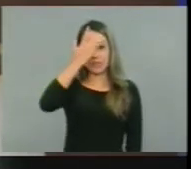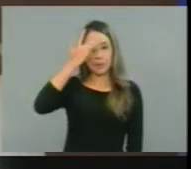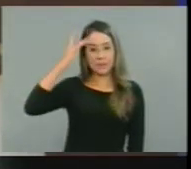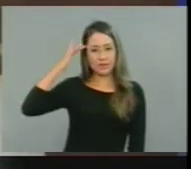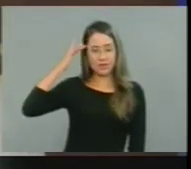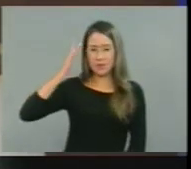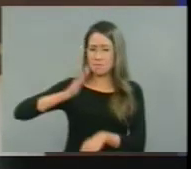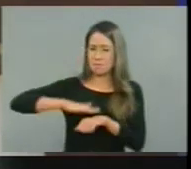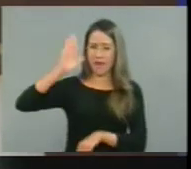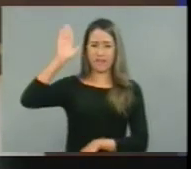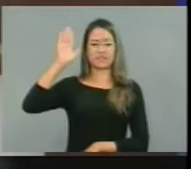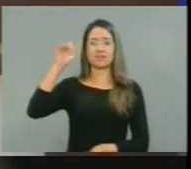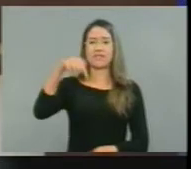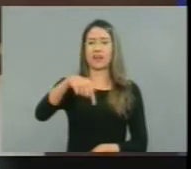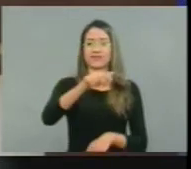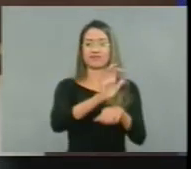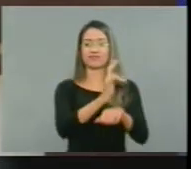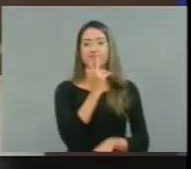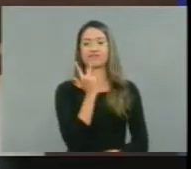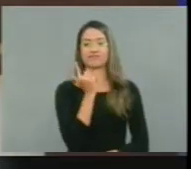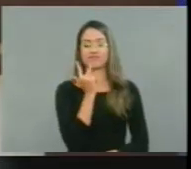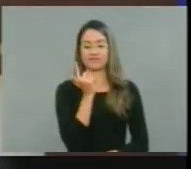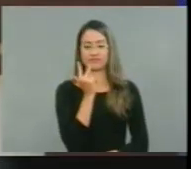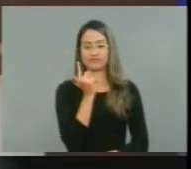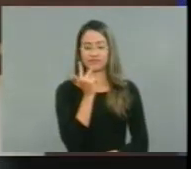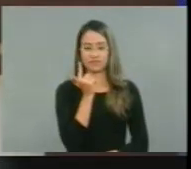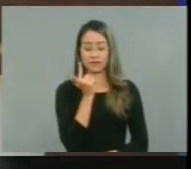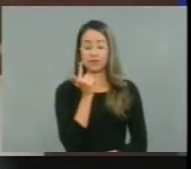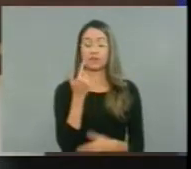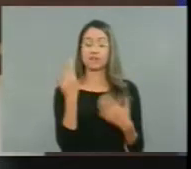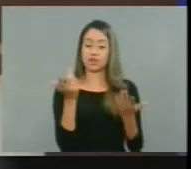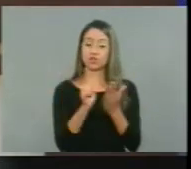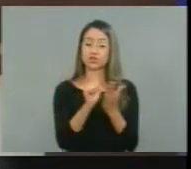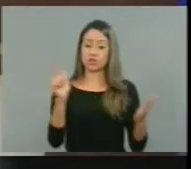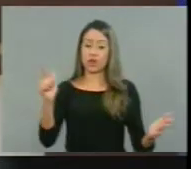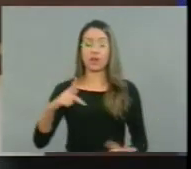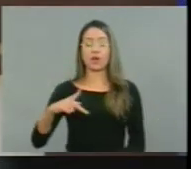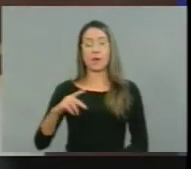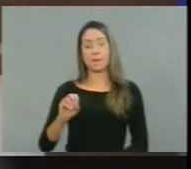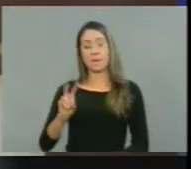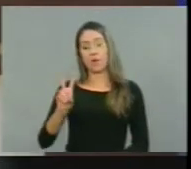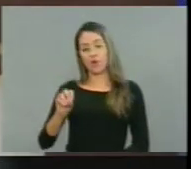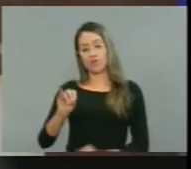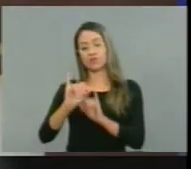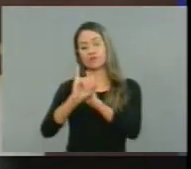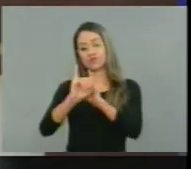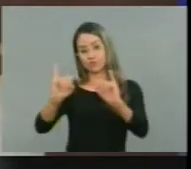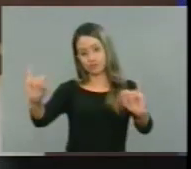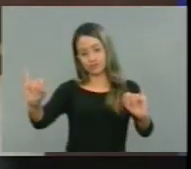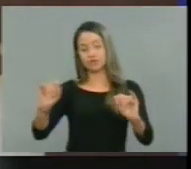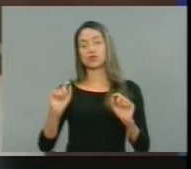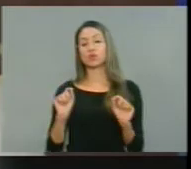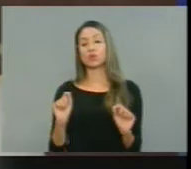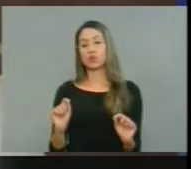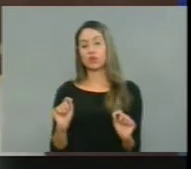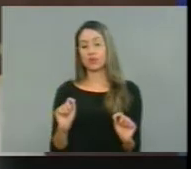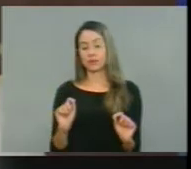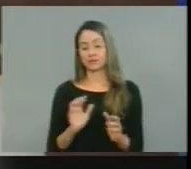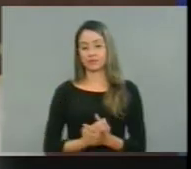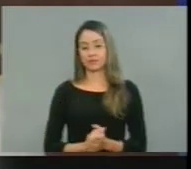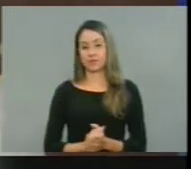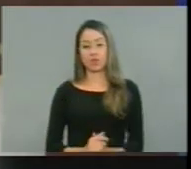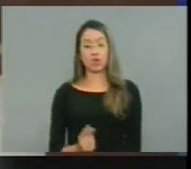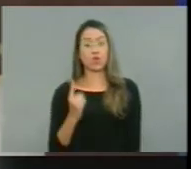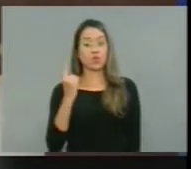estado do Ceará. O jornal Povo noticiou que uma